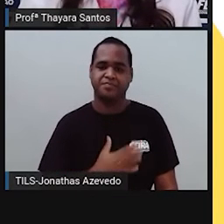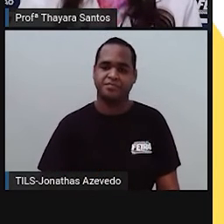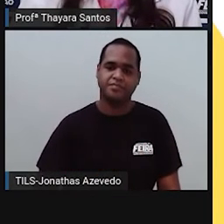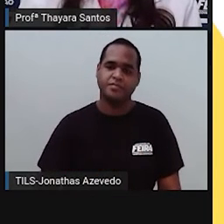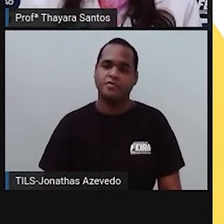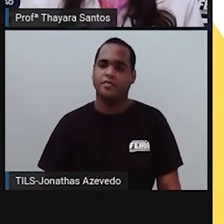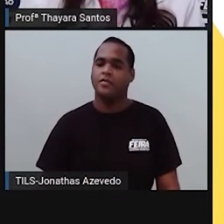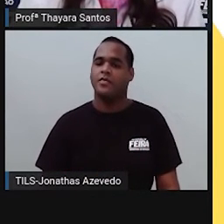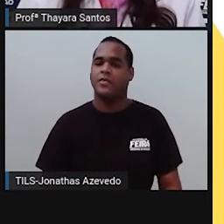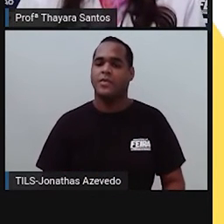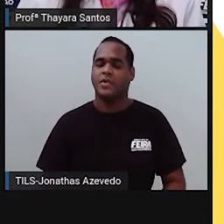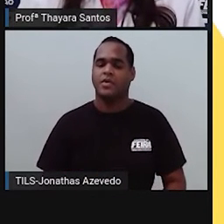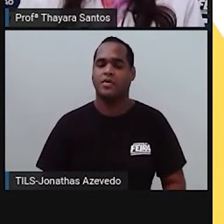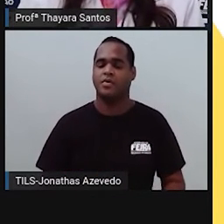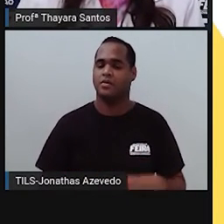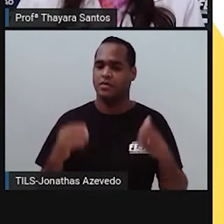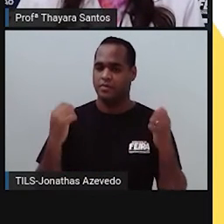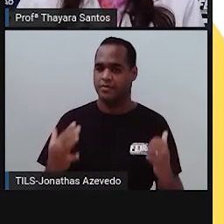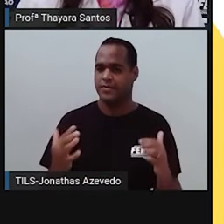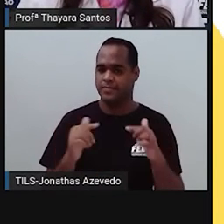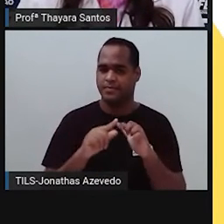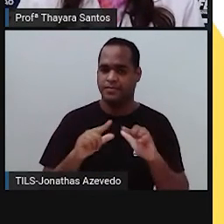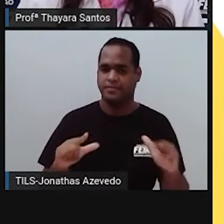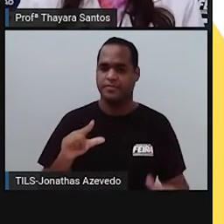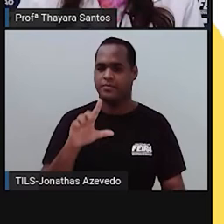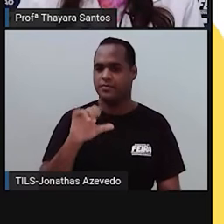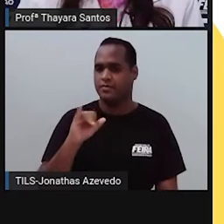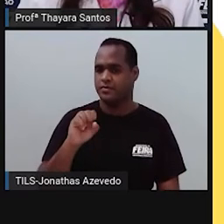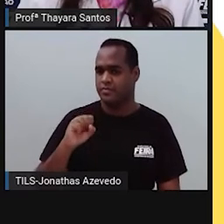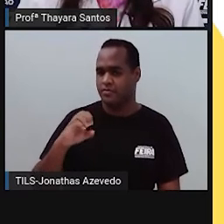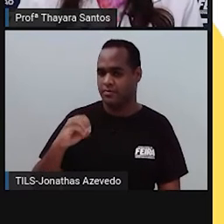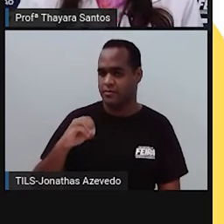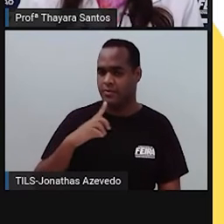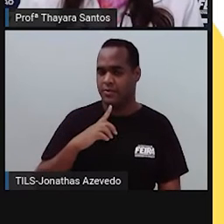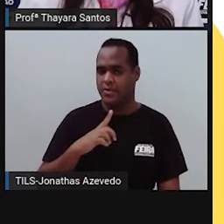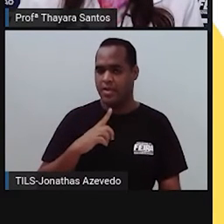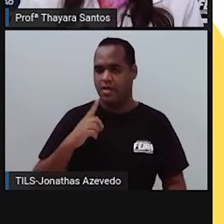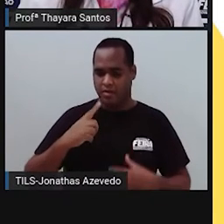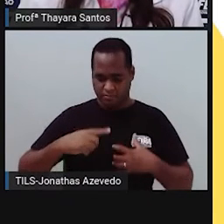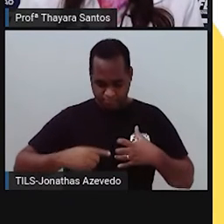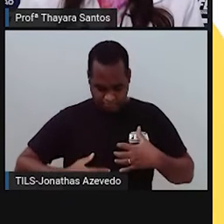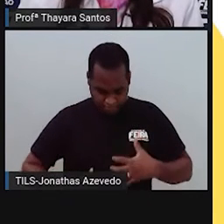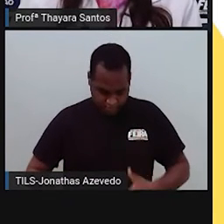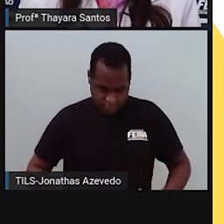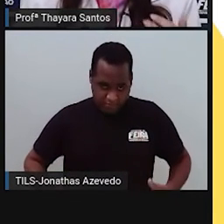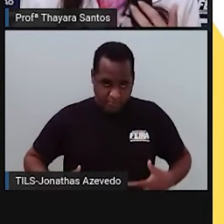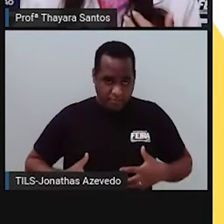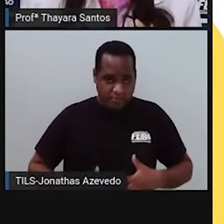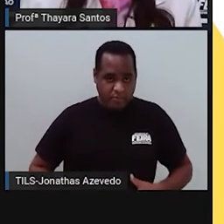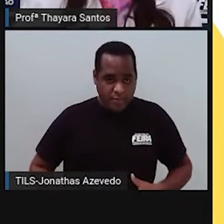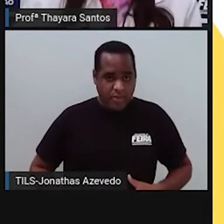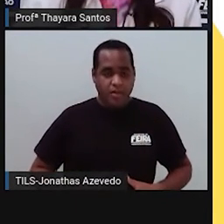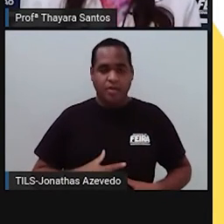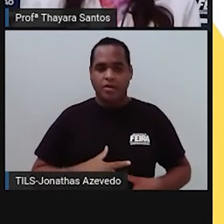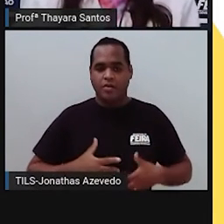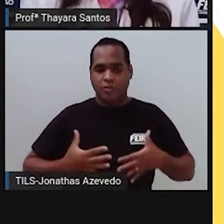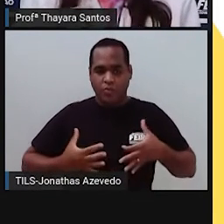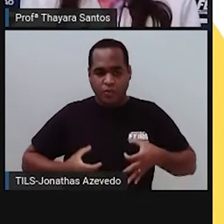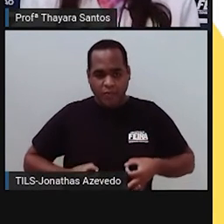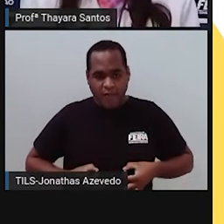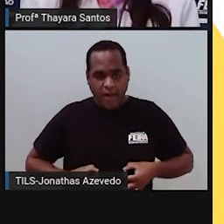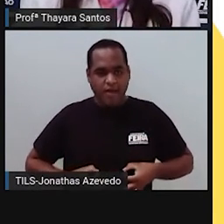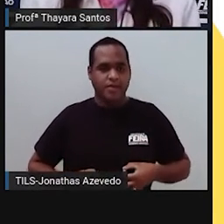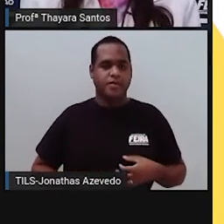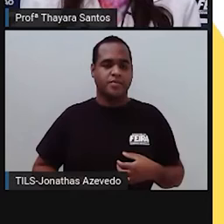o músculo liso, ele é um músculo que é encontrado nas nossas vísceras. Por exemplo, no útero tem músculo liso.